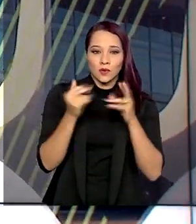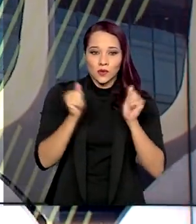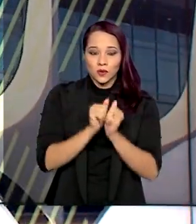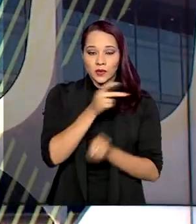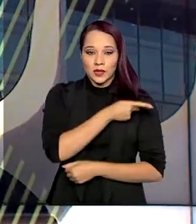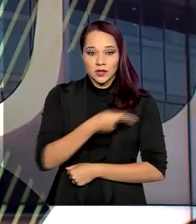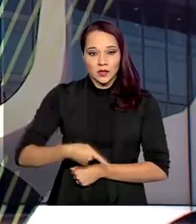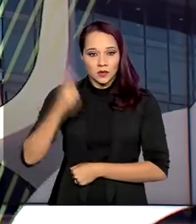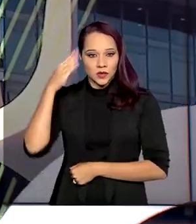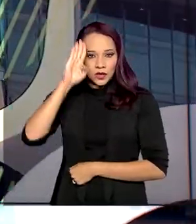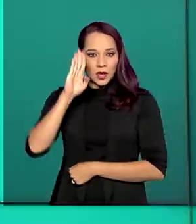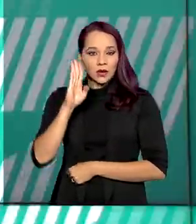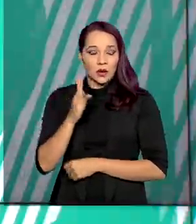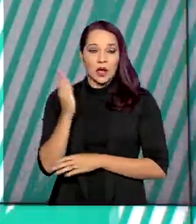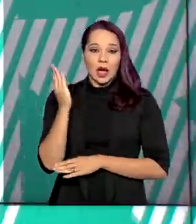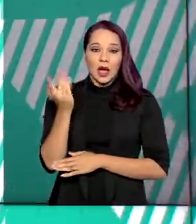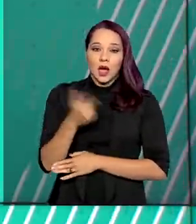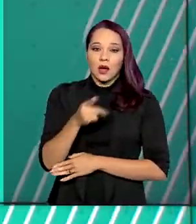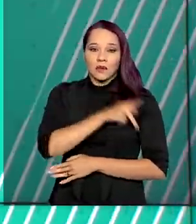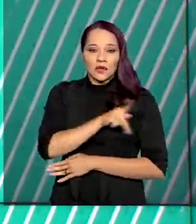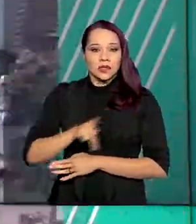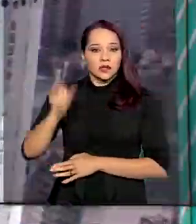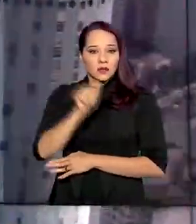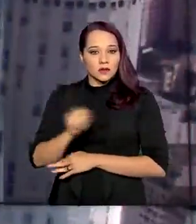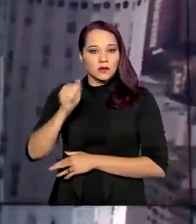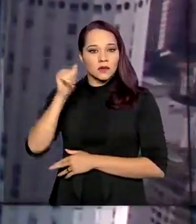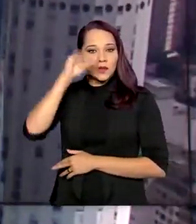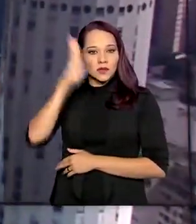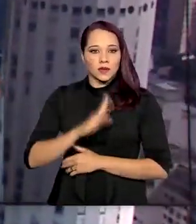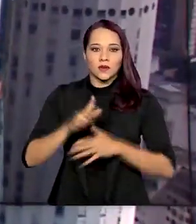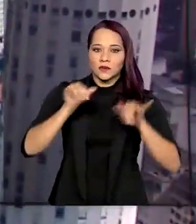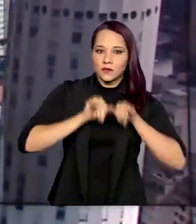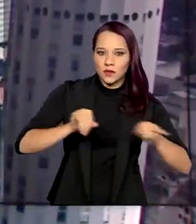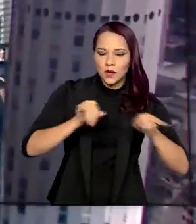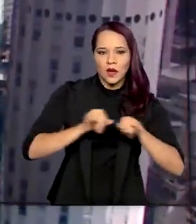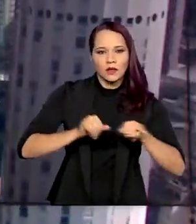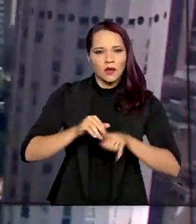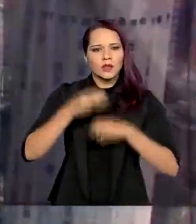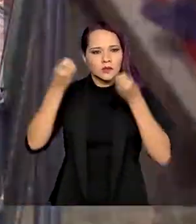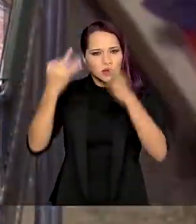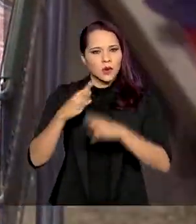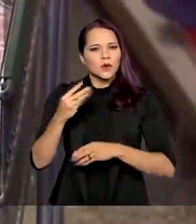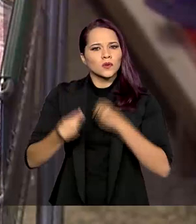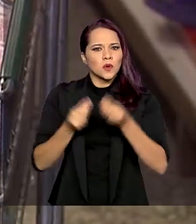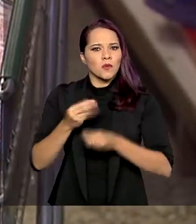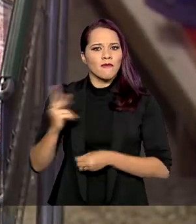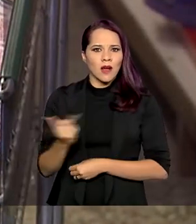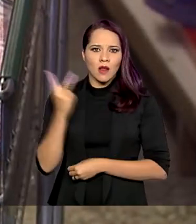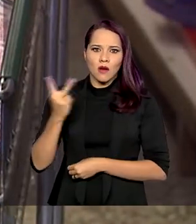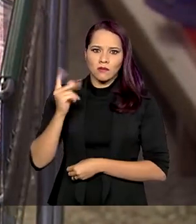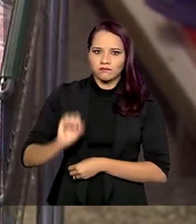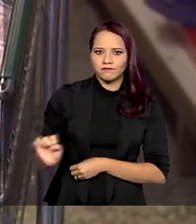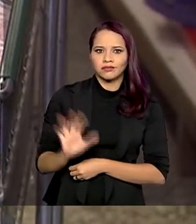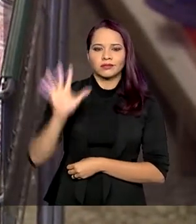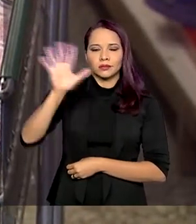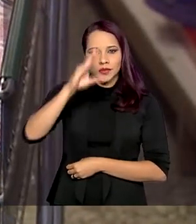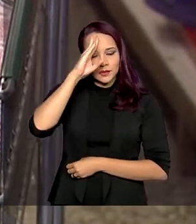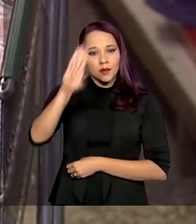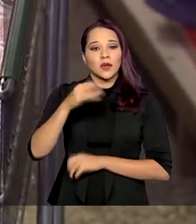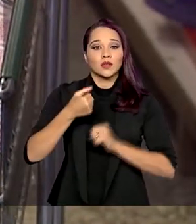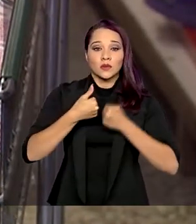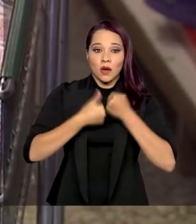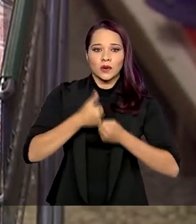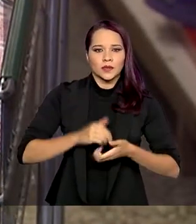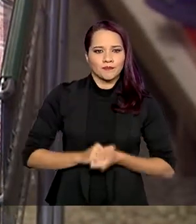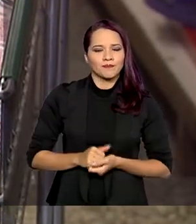na tarde de hoje, o presidente da Associação Brasileira de Supermercados falou sobre a alta nos preços dos alimentos, em especial do arroz.